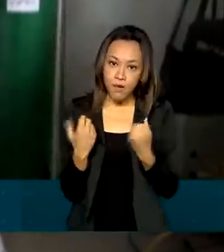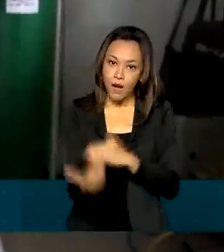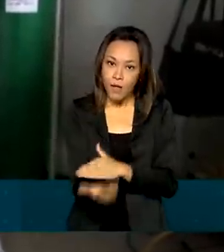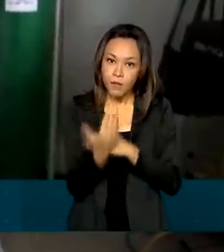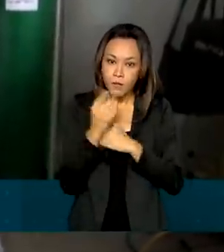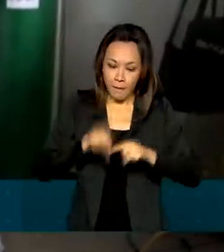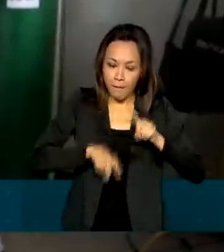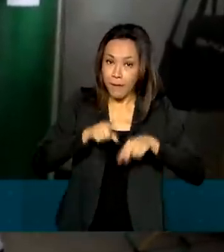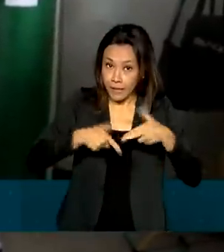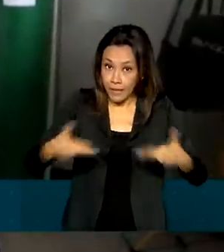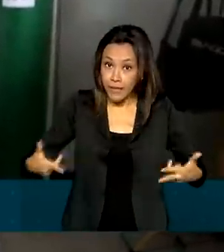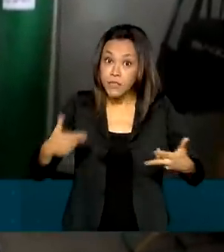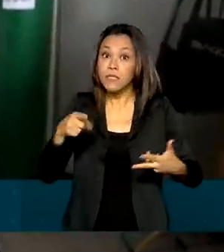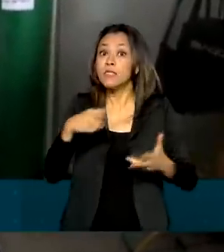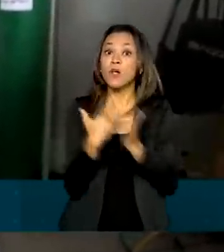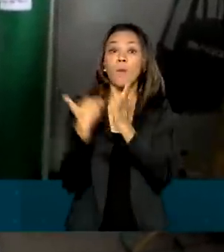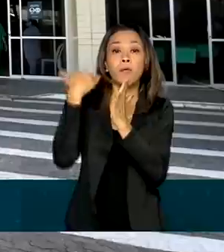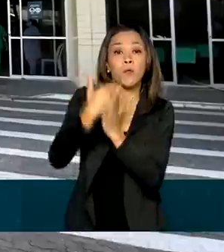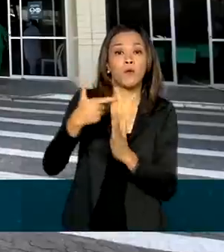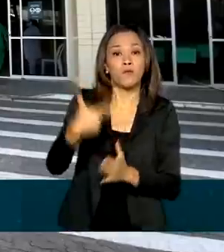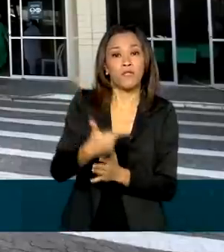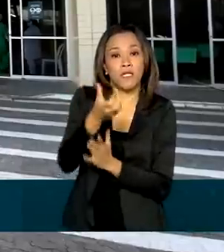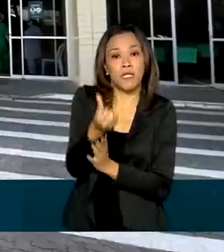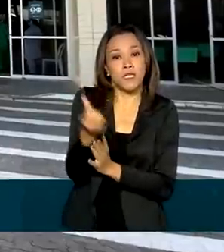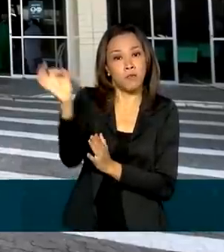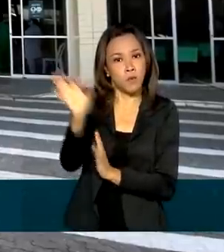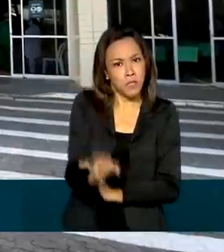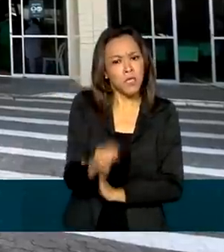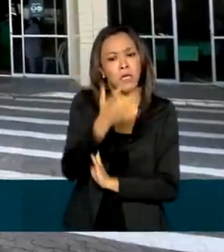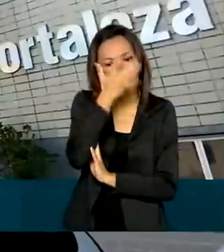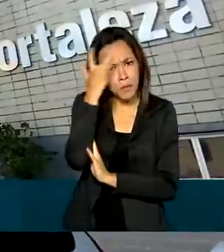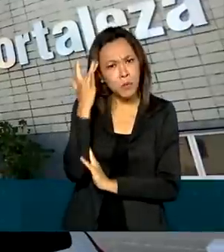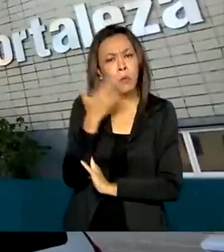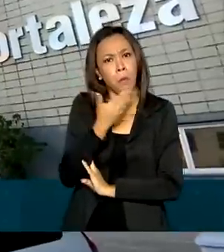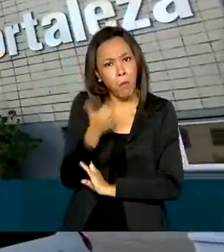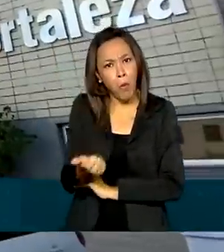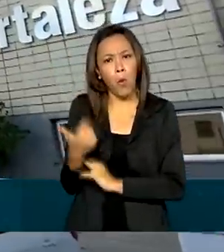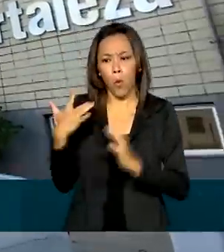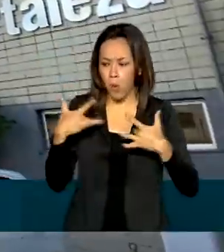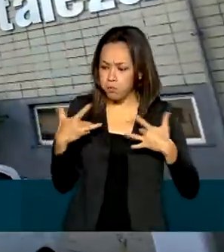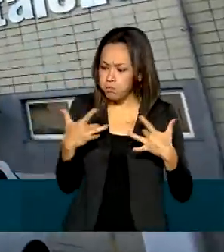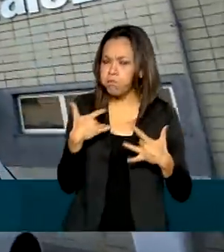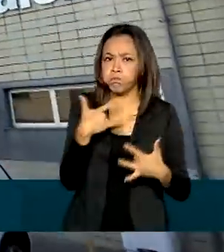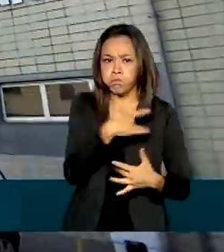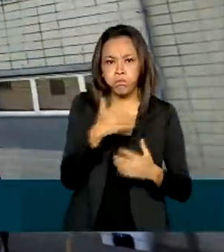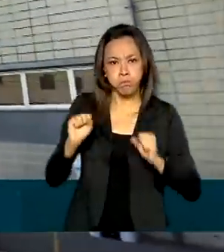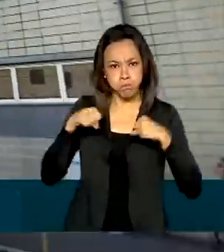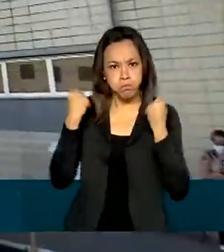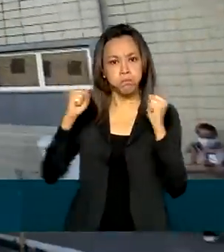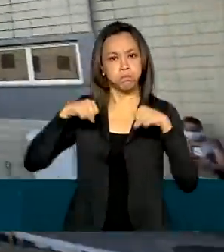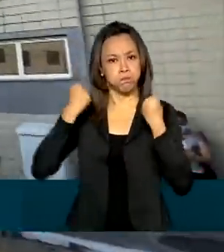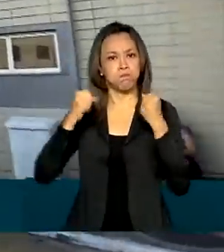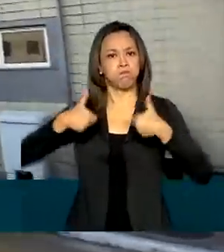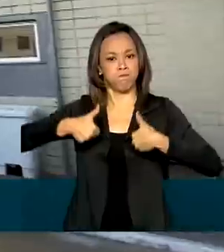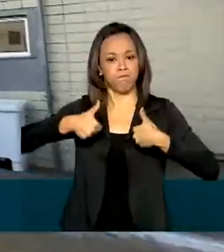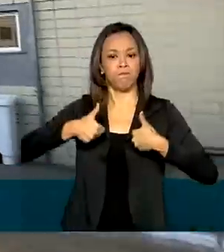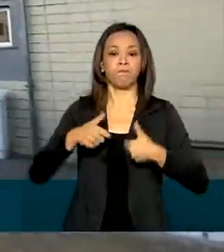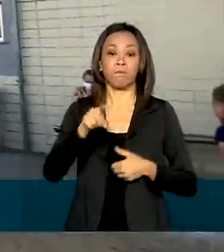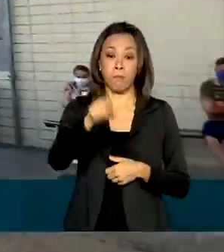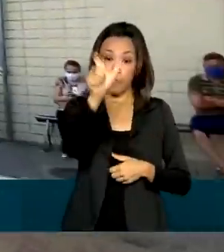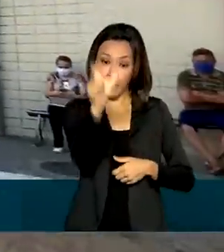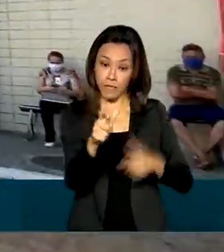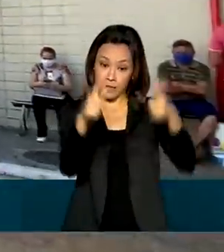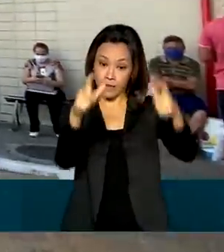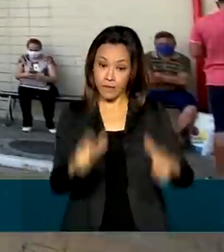foi um aumento de 26% na evolução na parte motora e funcional dos pacientes. O Hospital Geral de